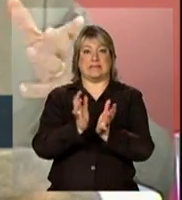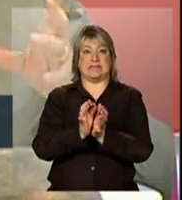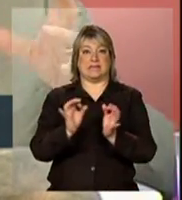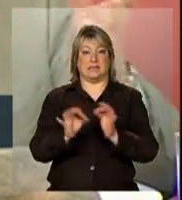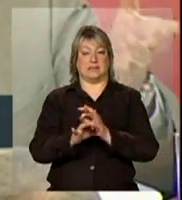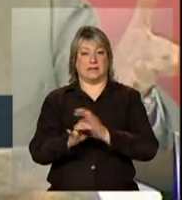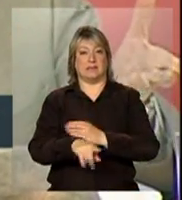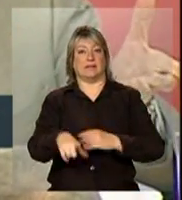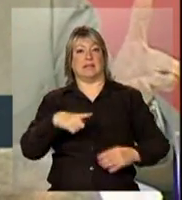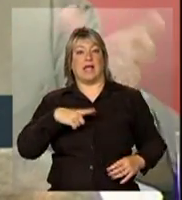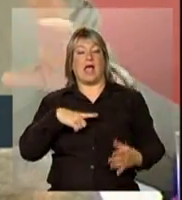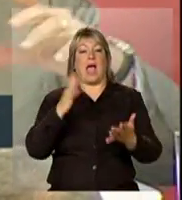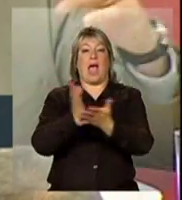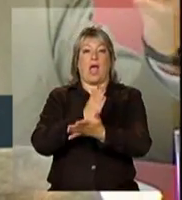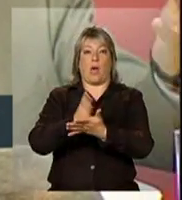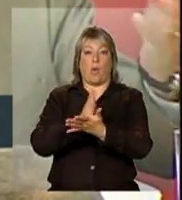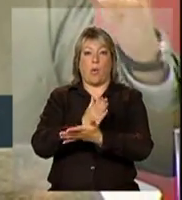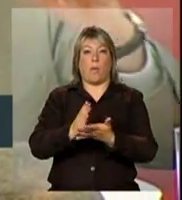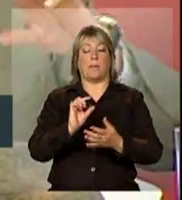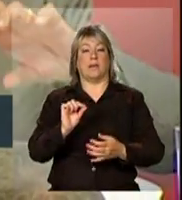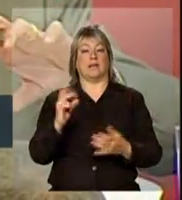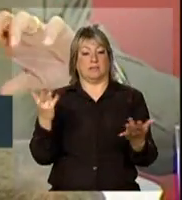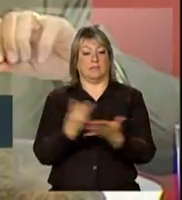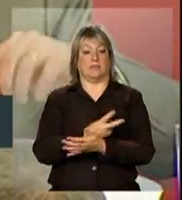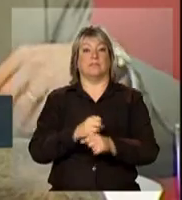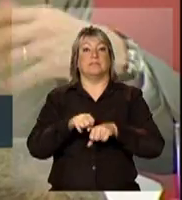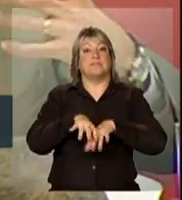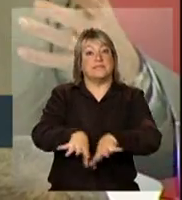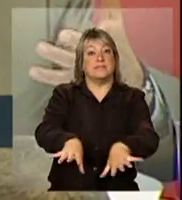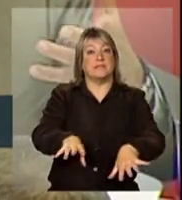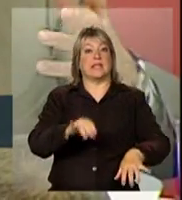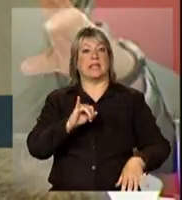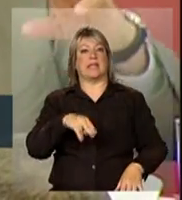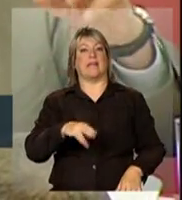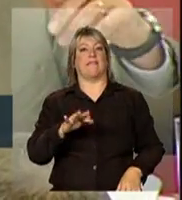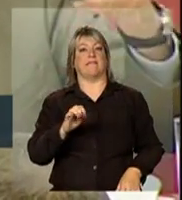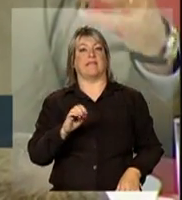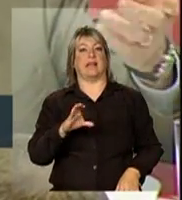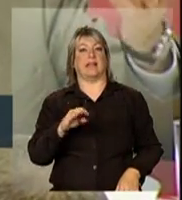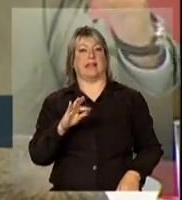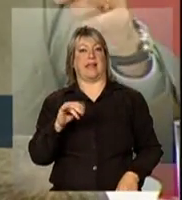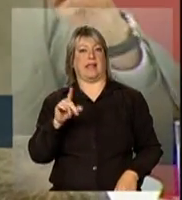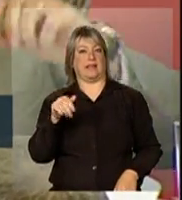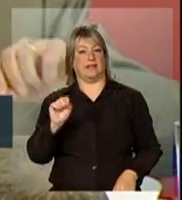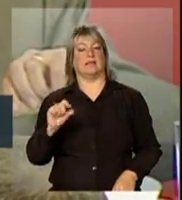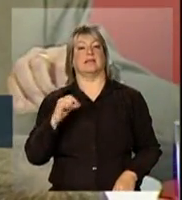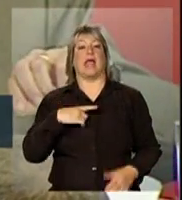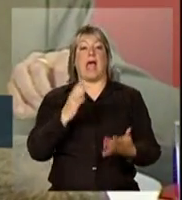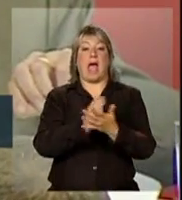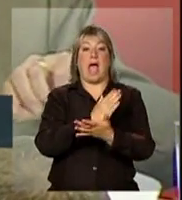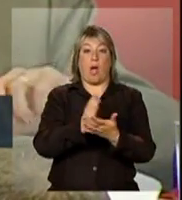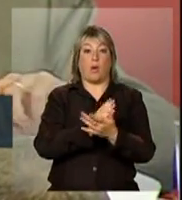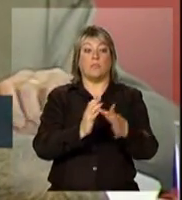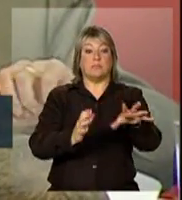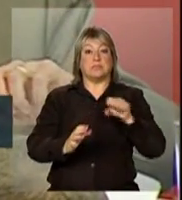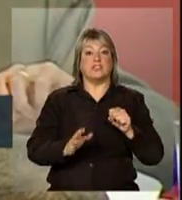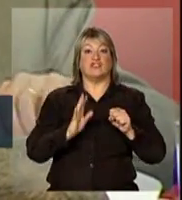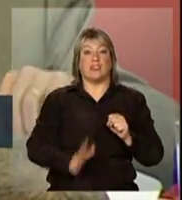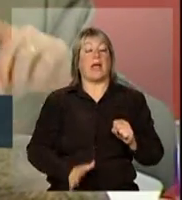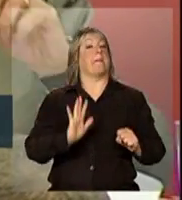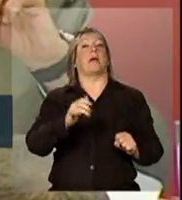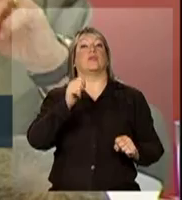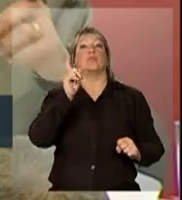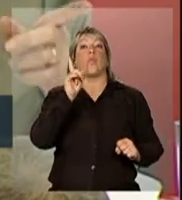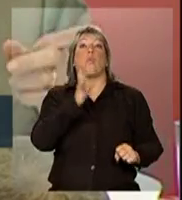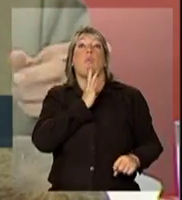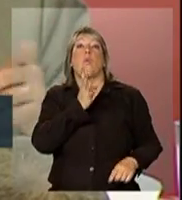são infectados e que não, aí tem duas condições, tem uns que são infectados e não tem indicação e tem uns que são infectados e ainda não conhecem a condição, como o ministro falou.